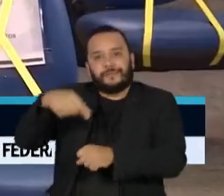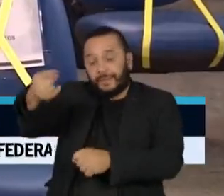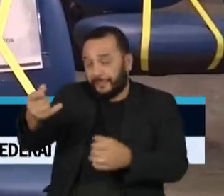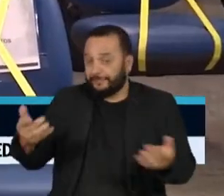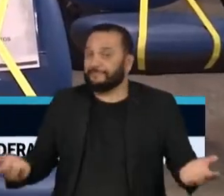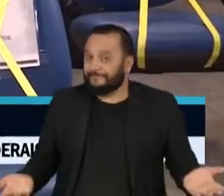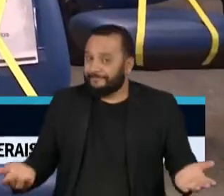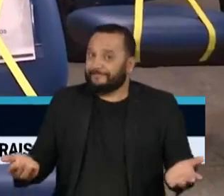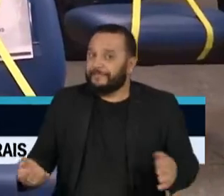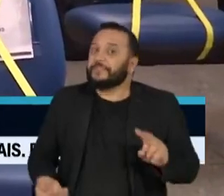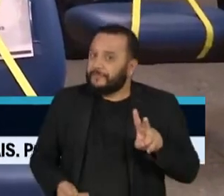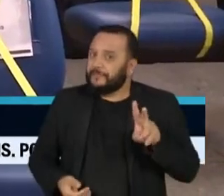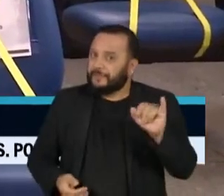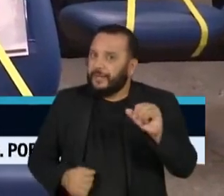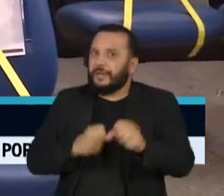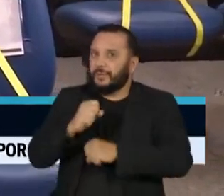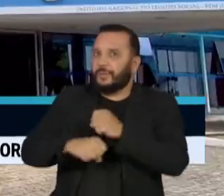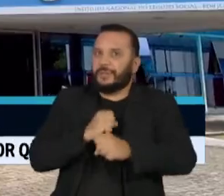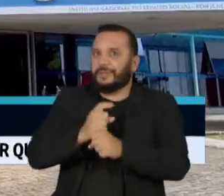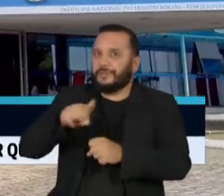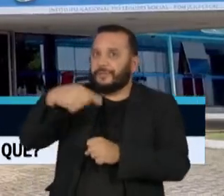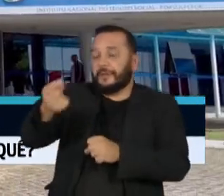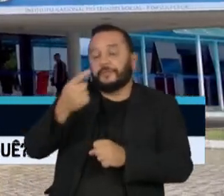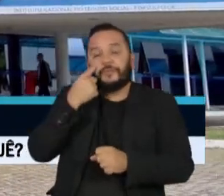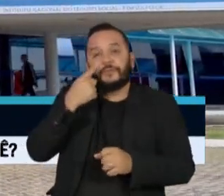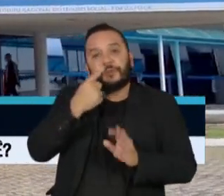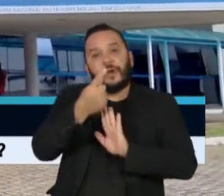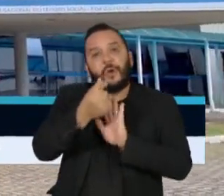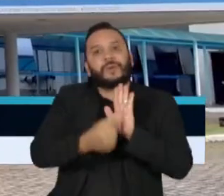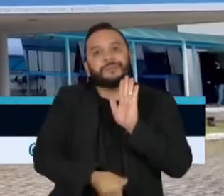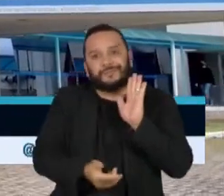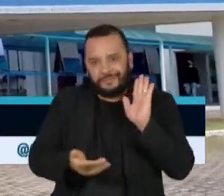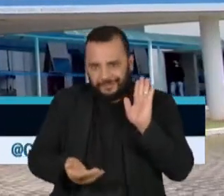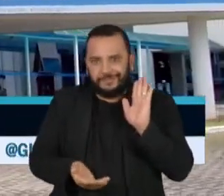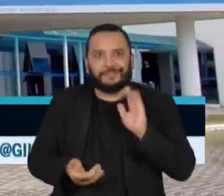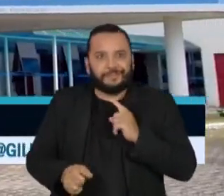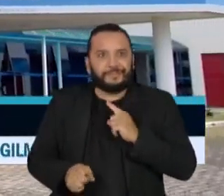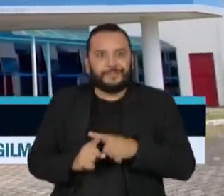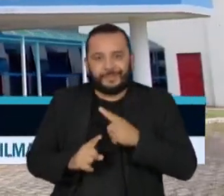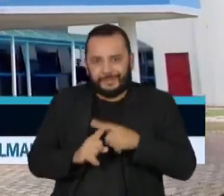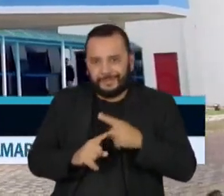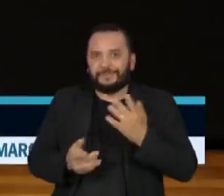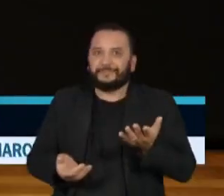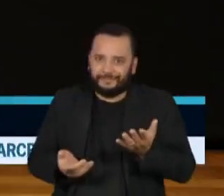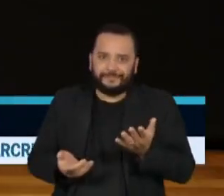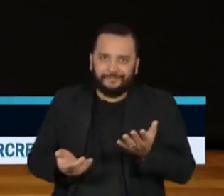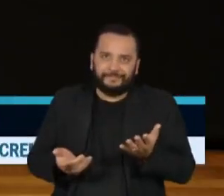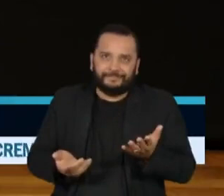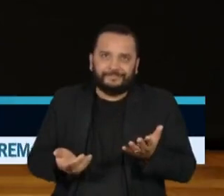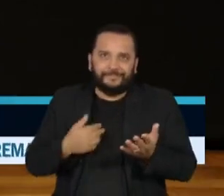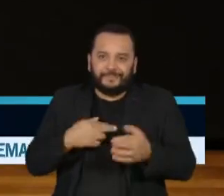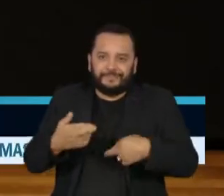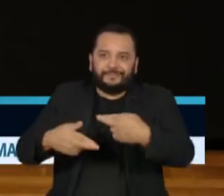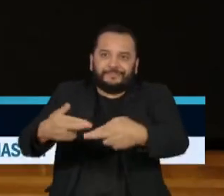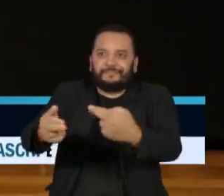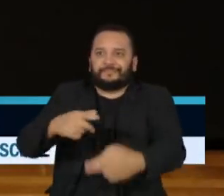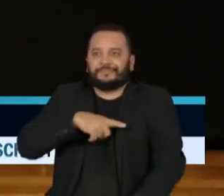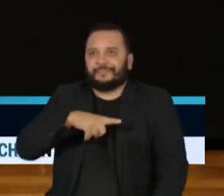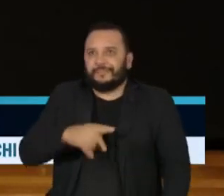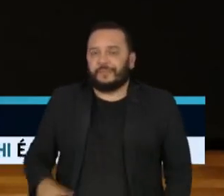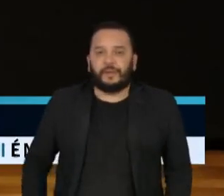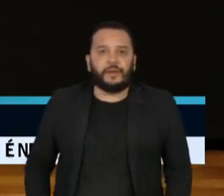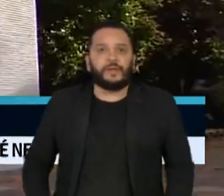E realmente vai impactar muito o orçamento do ano que vem, porque ficou para o outro orçamento. Uma das propostas